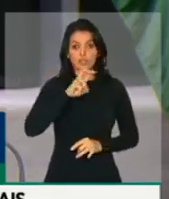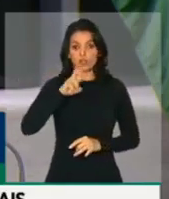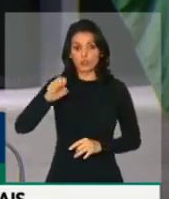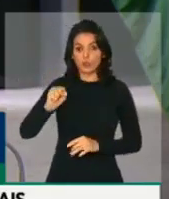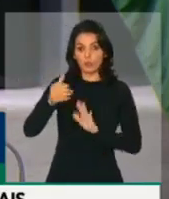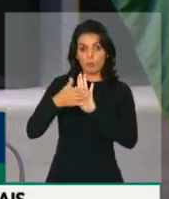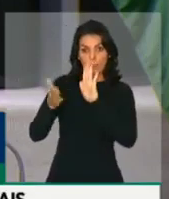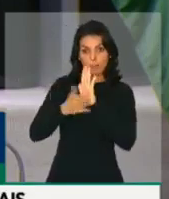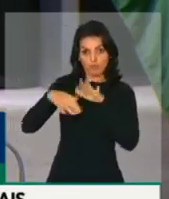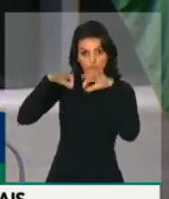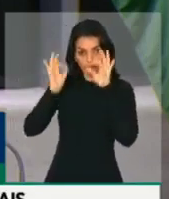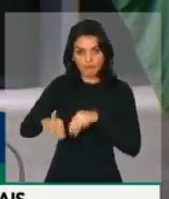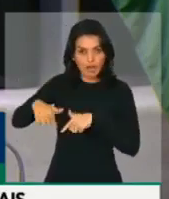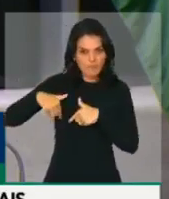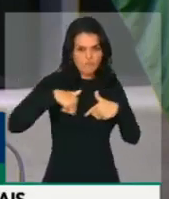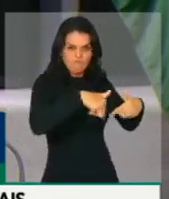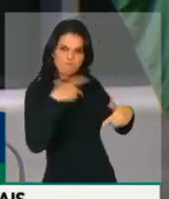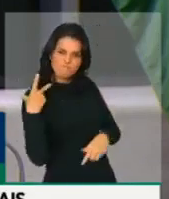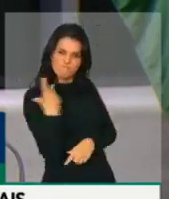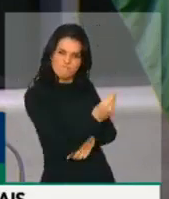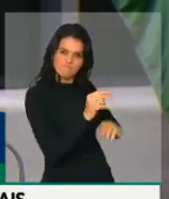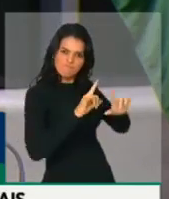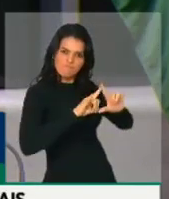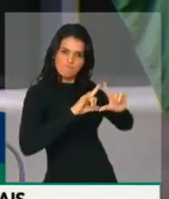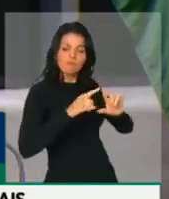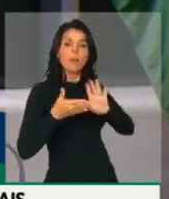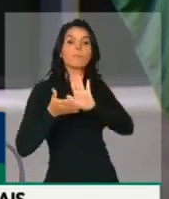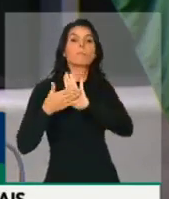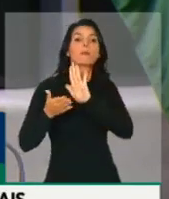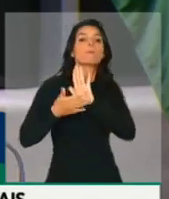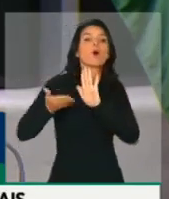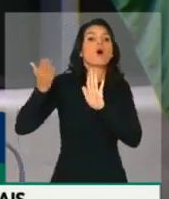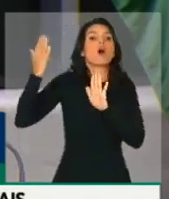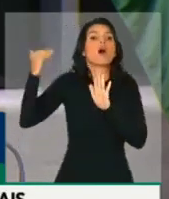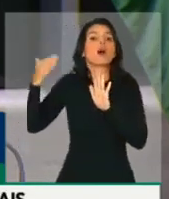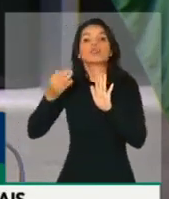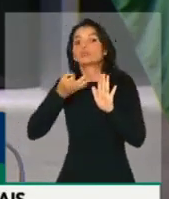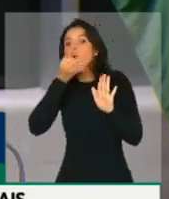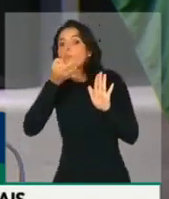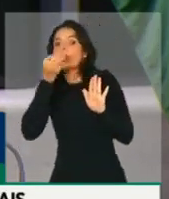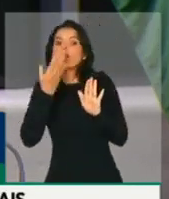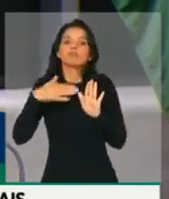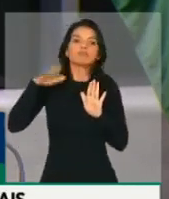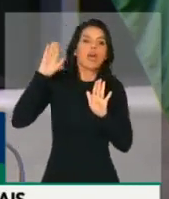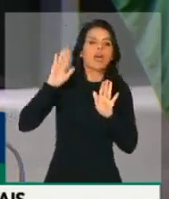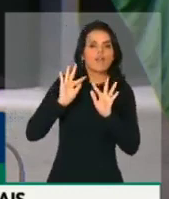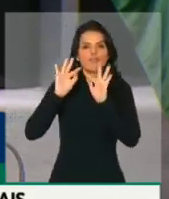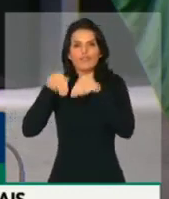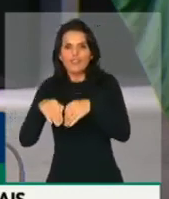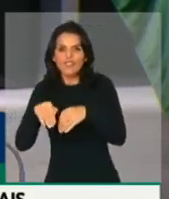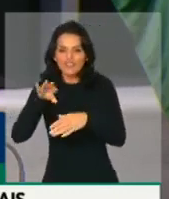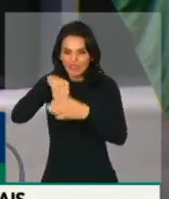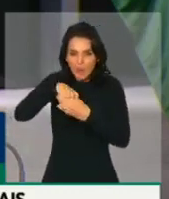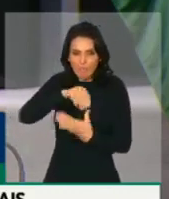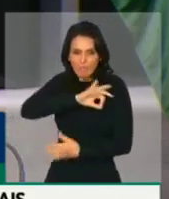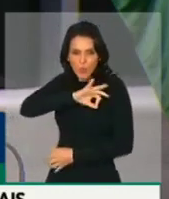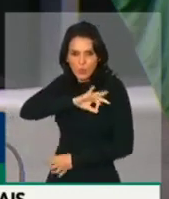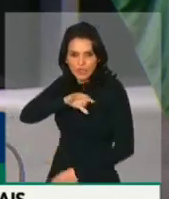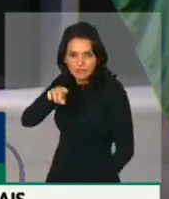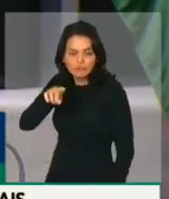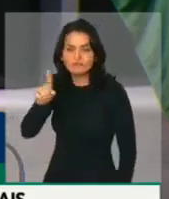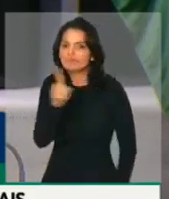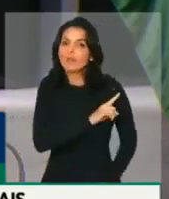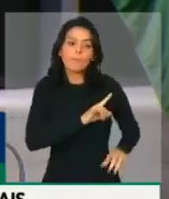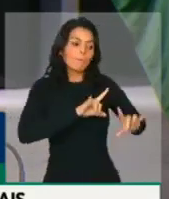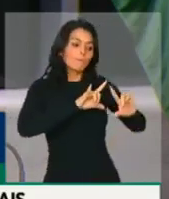concretas para enfrentar a milícia. Propostas que não eram, que não começavam e não terminavam na polícia. Porque a milícia,